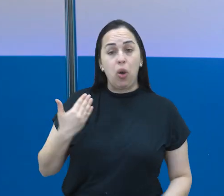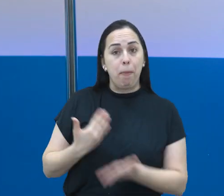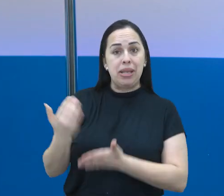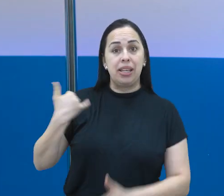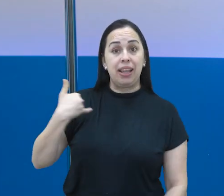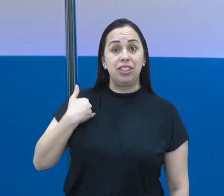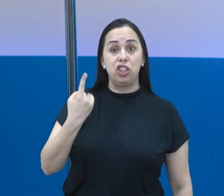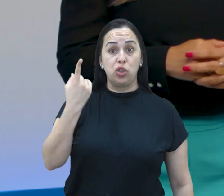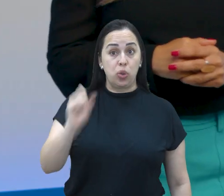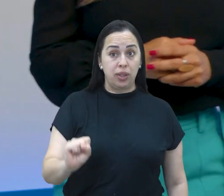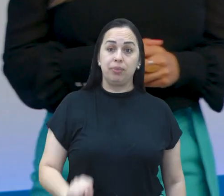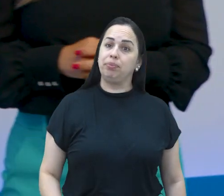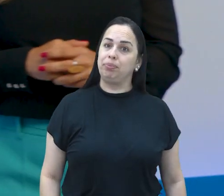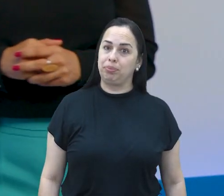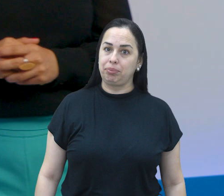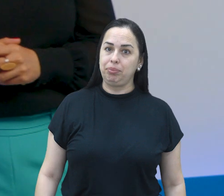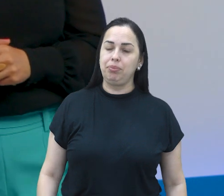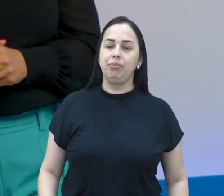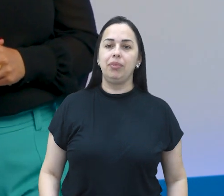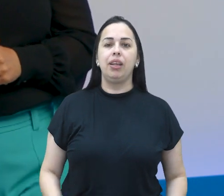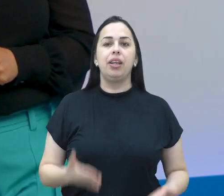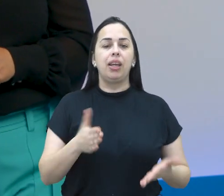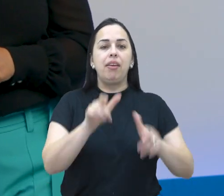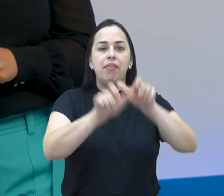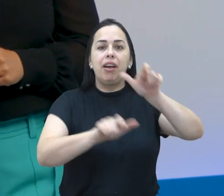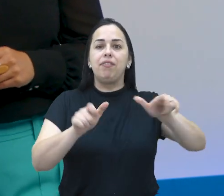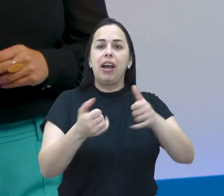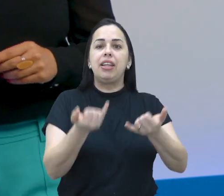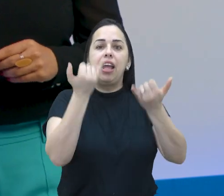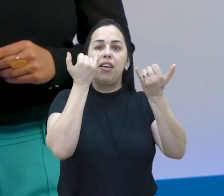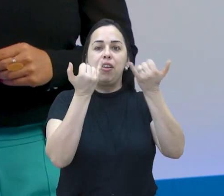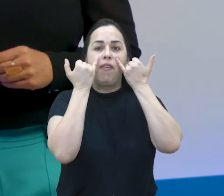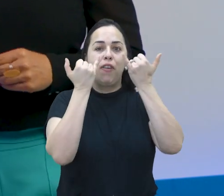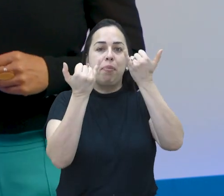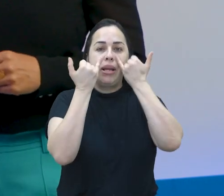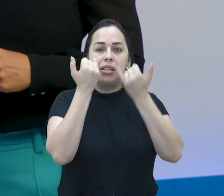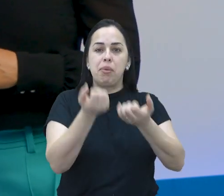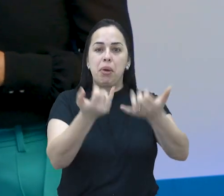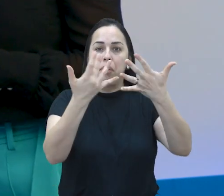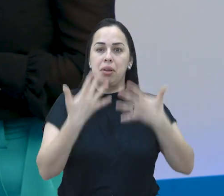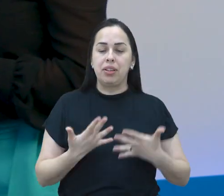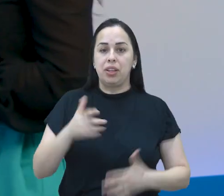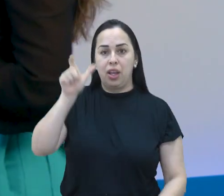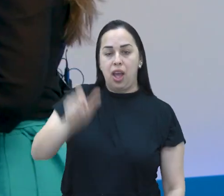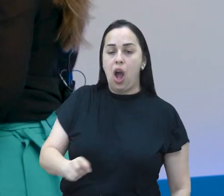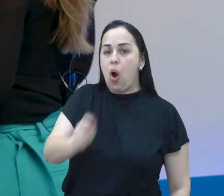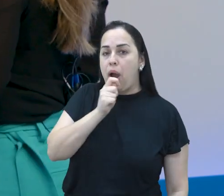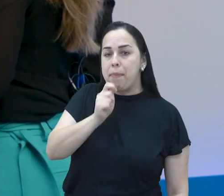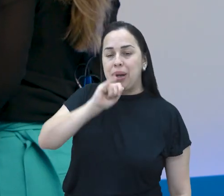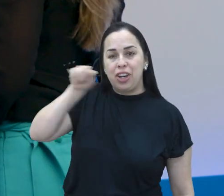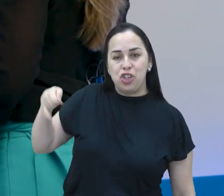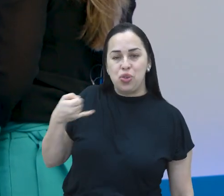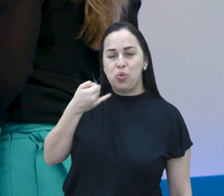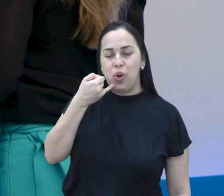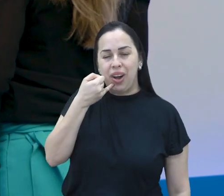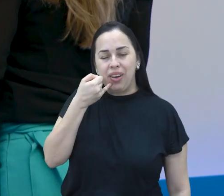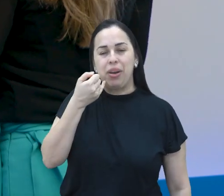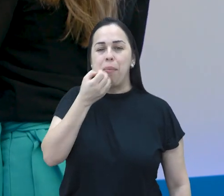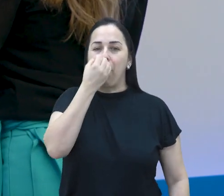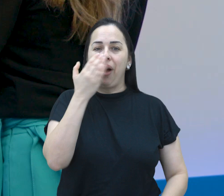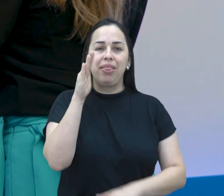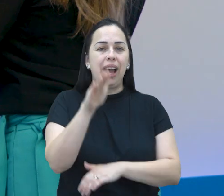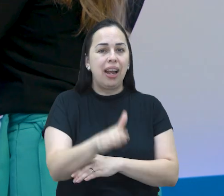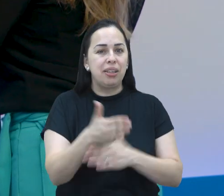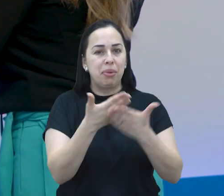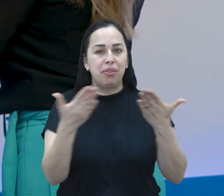18 anos. Quem traz mais informações para a gente é o repórter João Delfino. Oi, João, boa tarde para você.